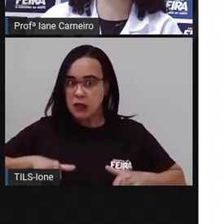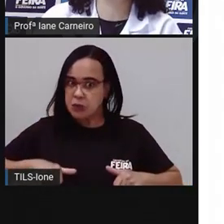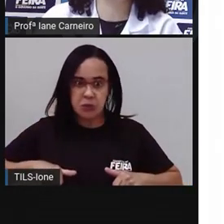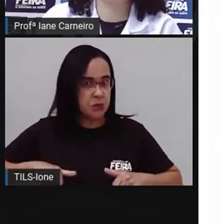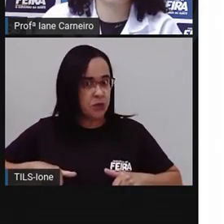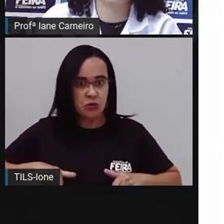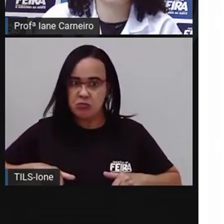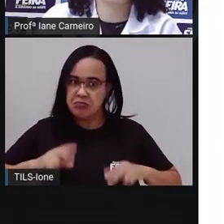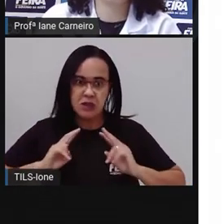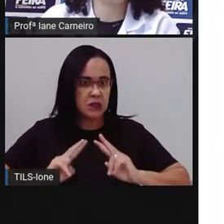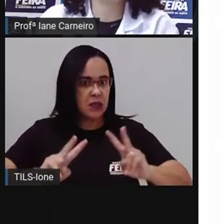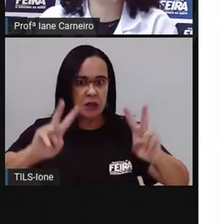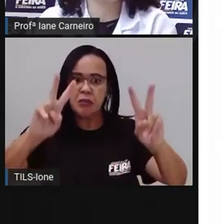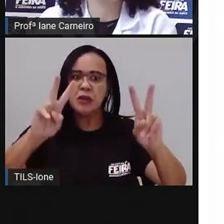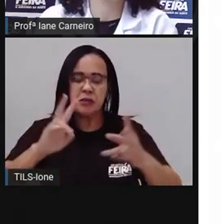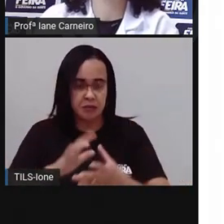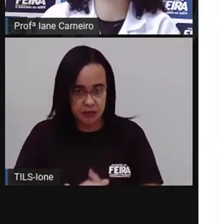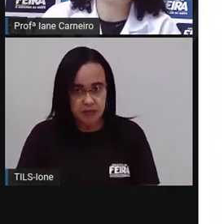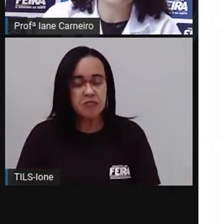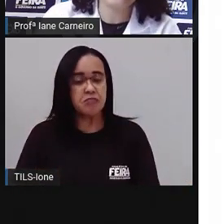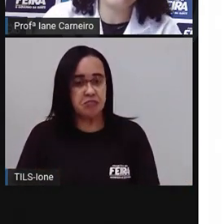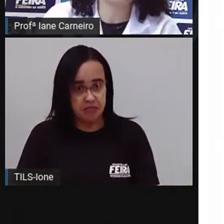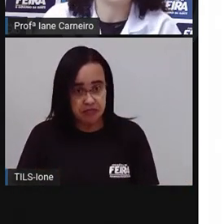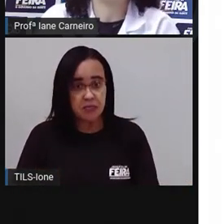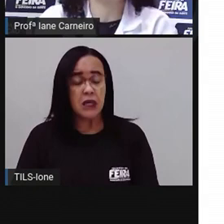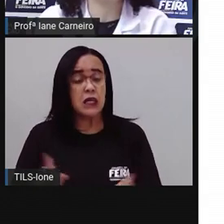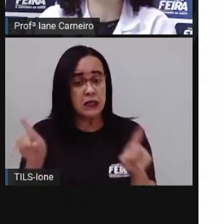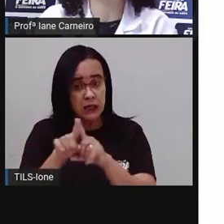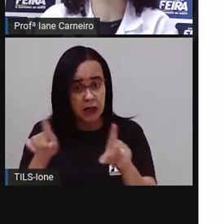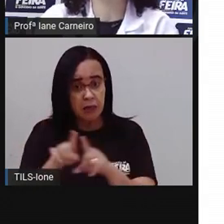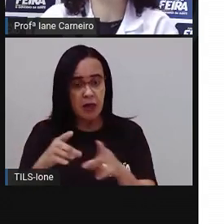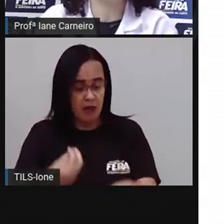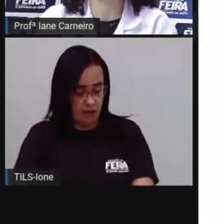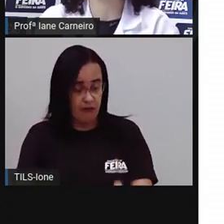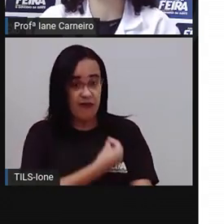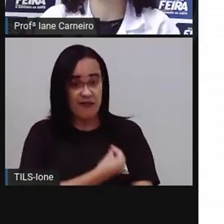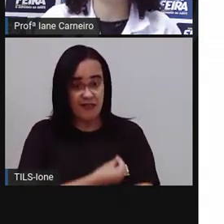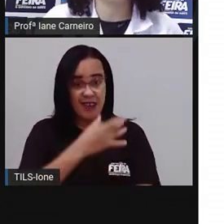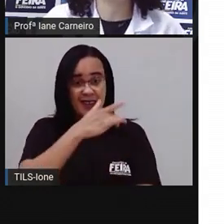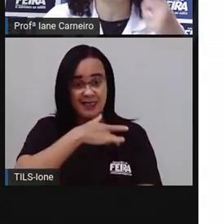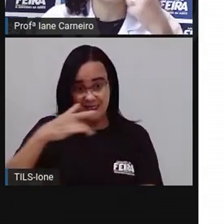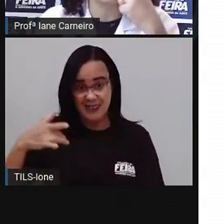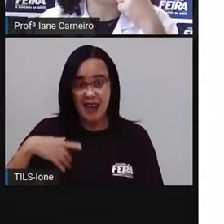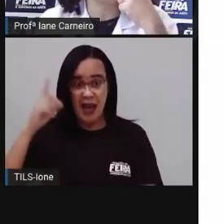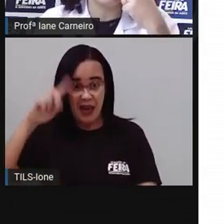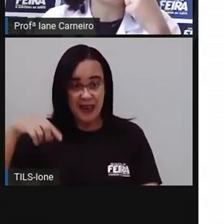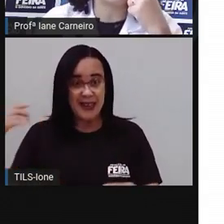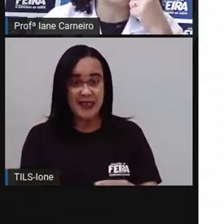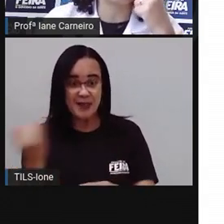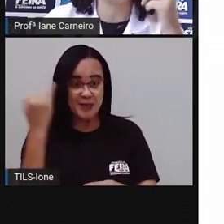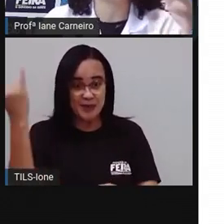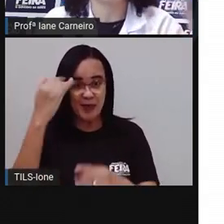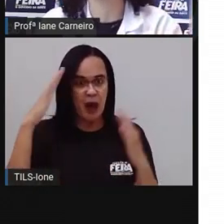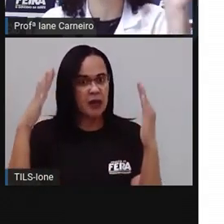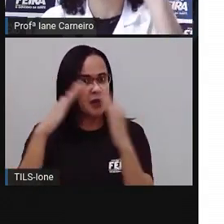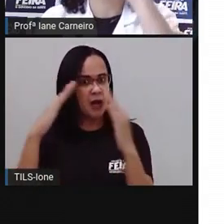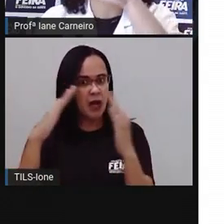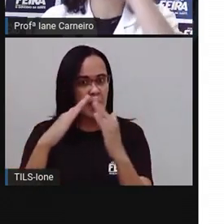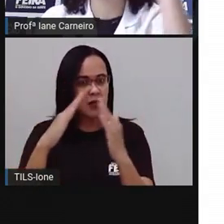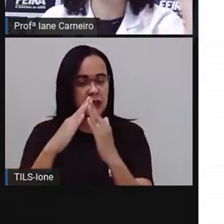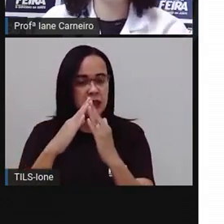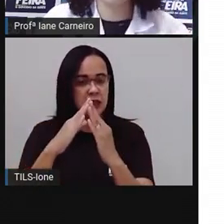Nós vimos também, ó, que para viver com saúde, é necessário ter uma casa limpa e bem cuidada, né? Então, deixar